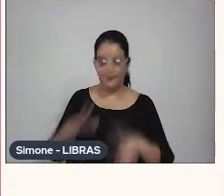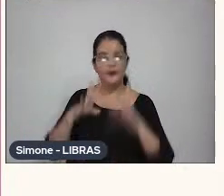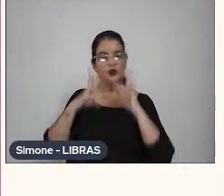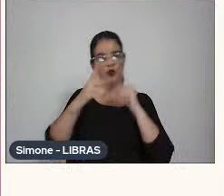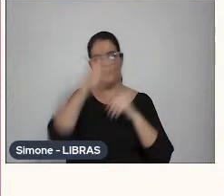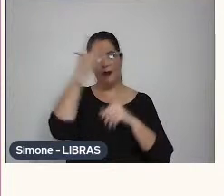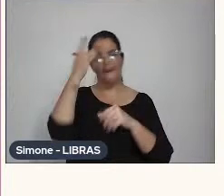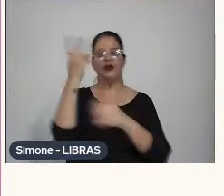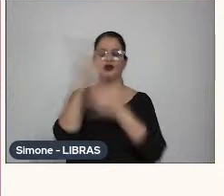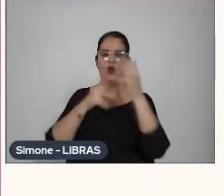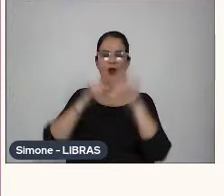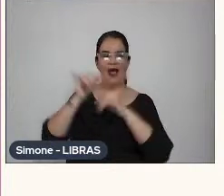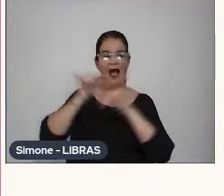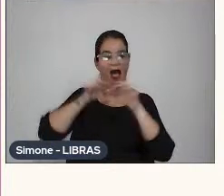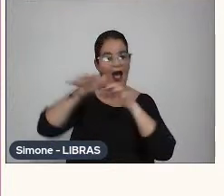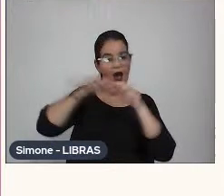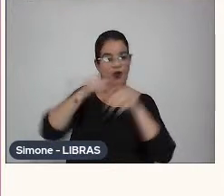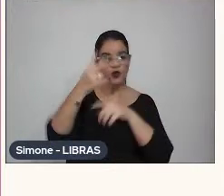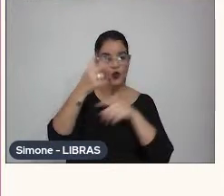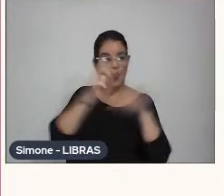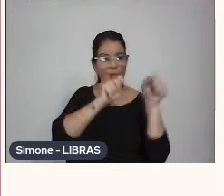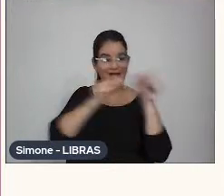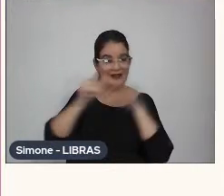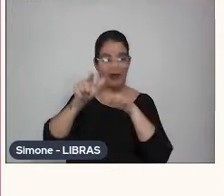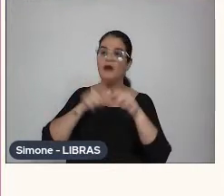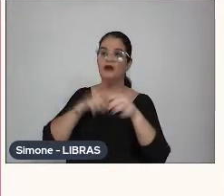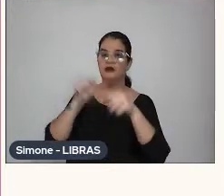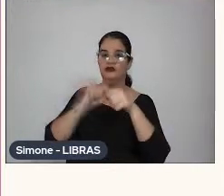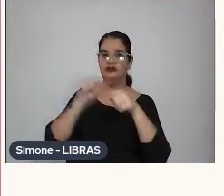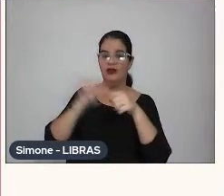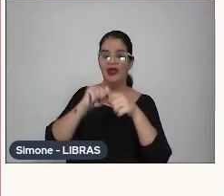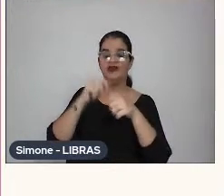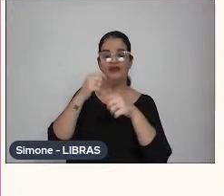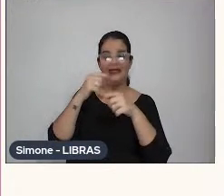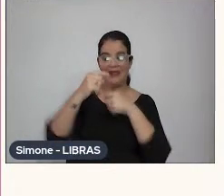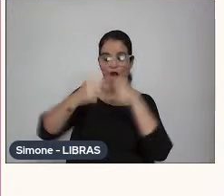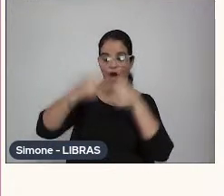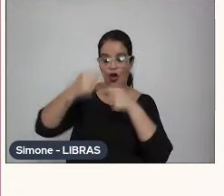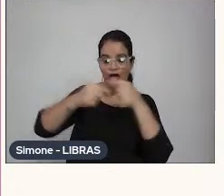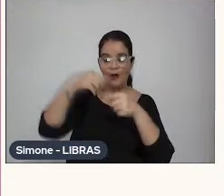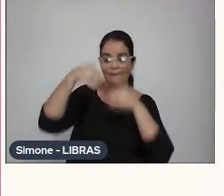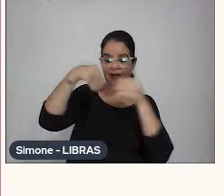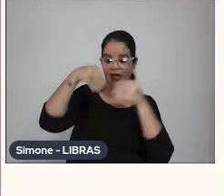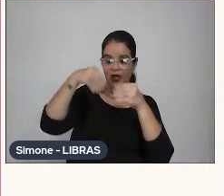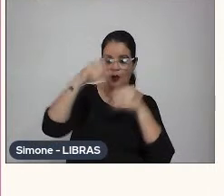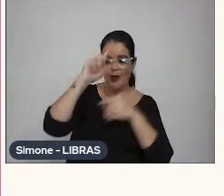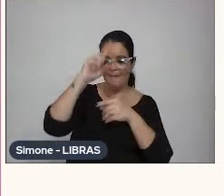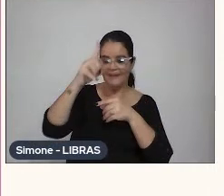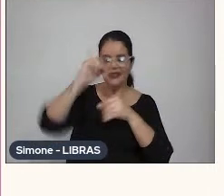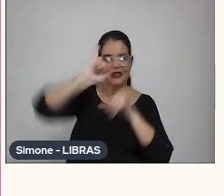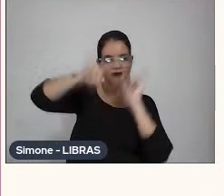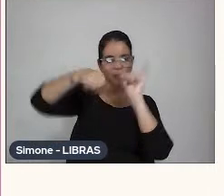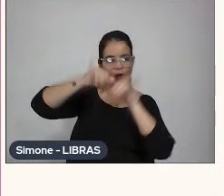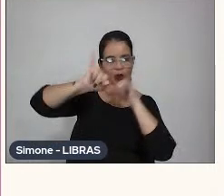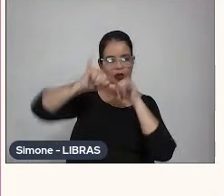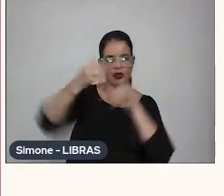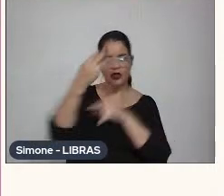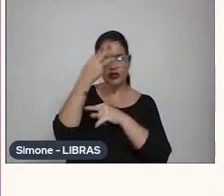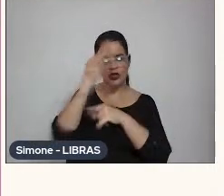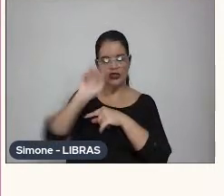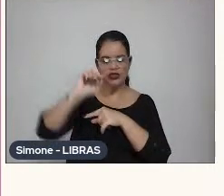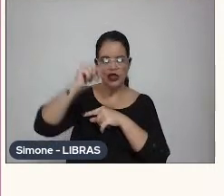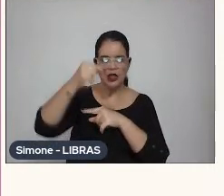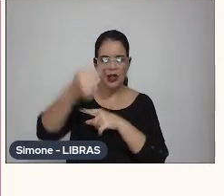porque eu fiquei lá umas duas semanas animando, e a gente separava um rolinho de película, mandava pro laboratório, uns três dias depois,